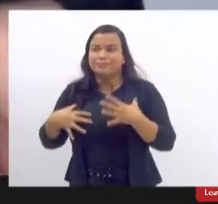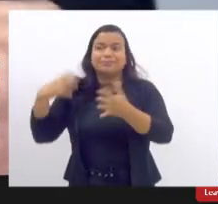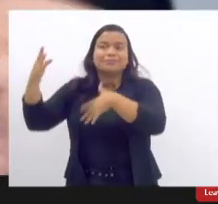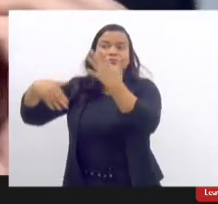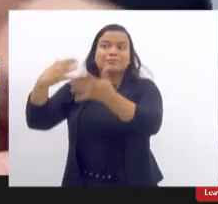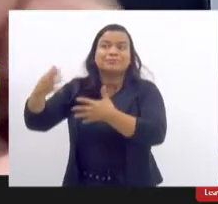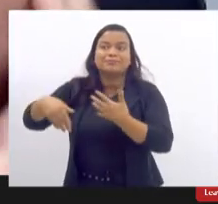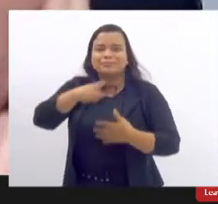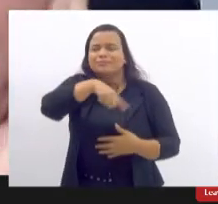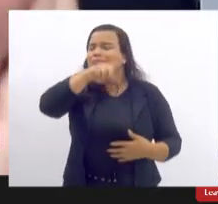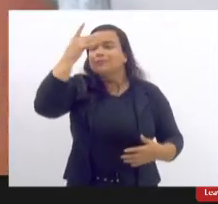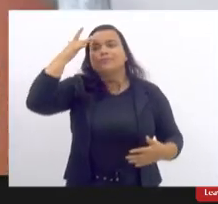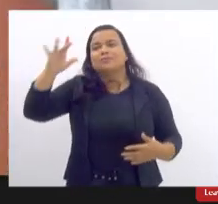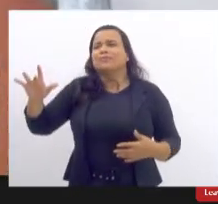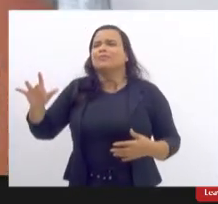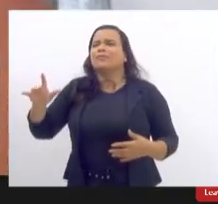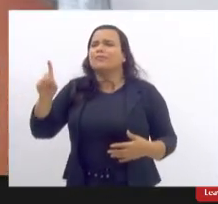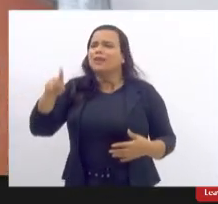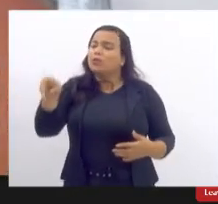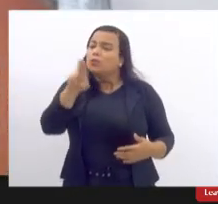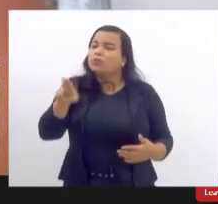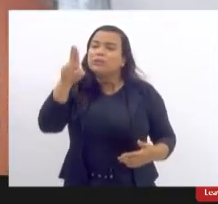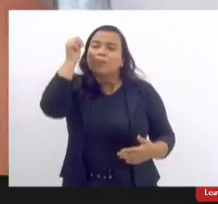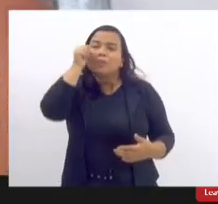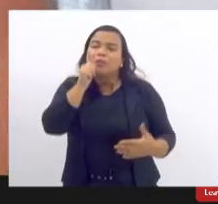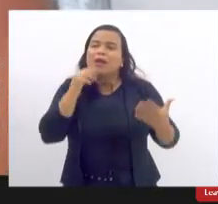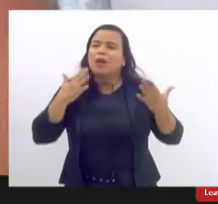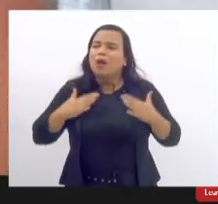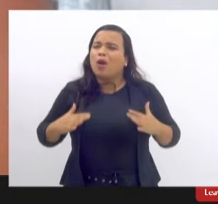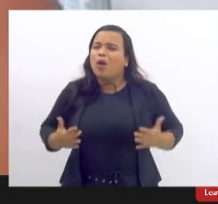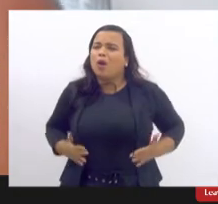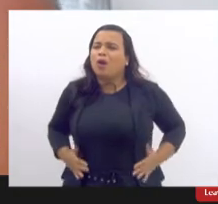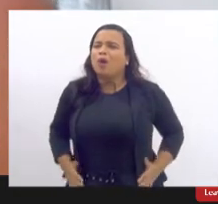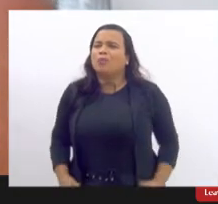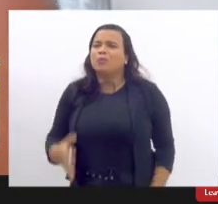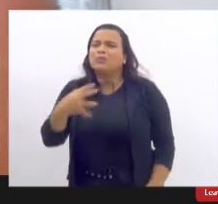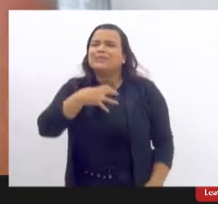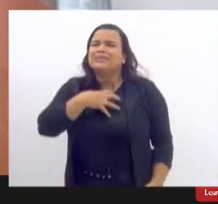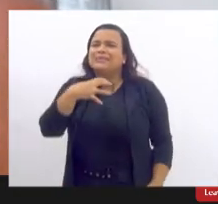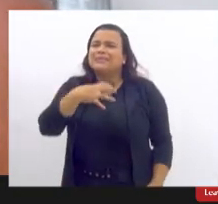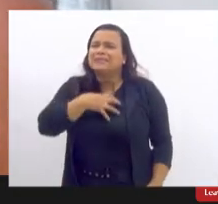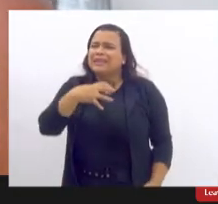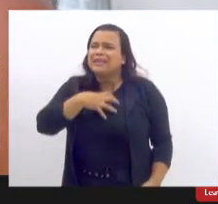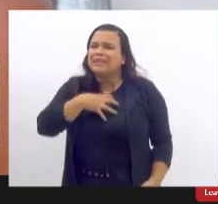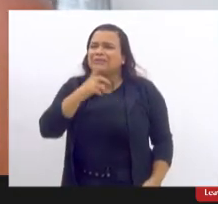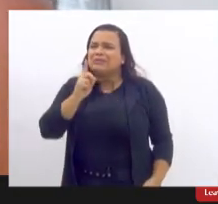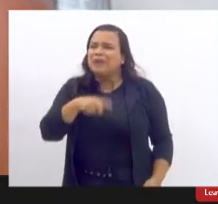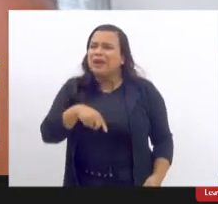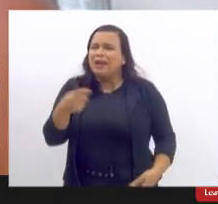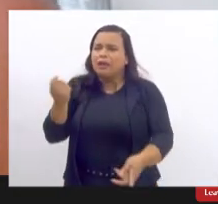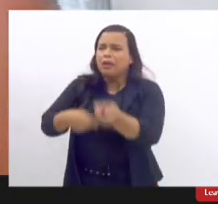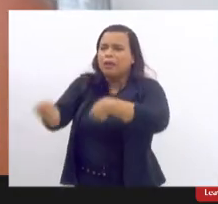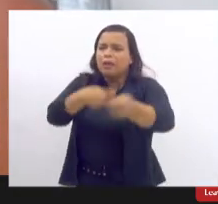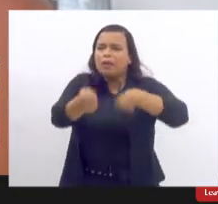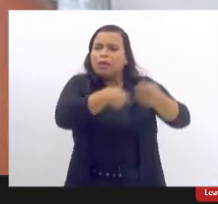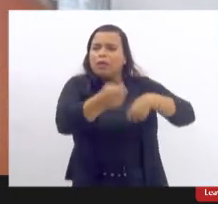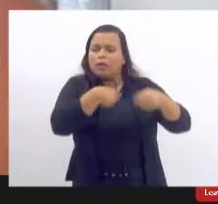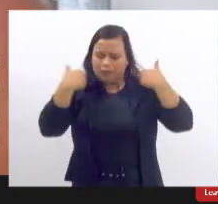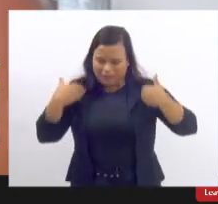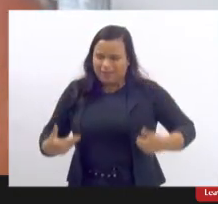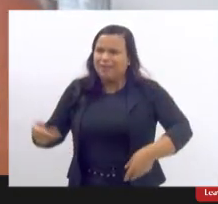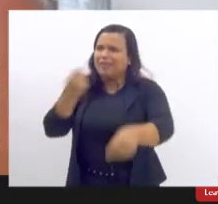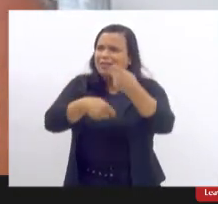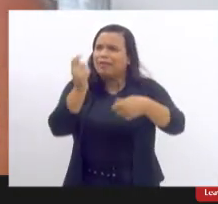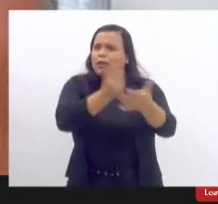penso que é utilizar o corpo da mulher de uma forma apenas da sua exploração mercantil para ter